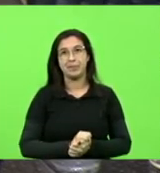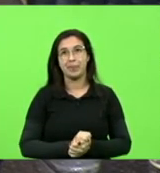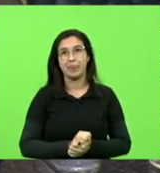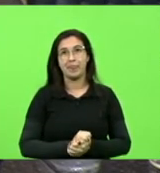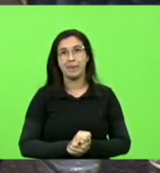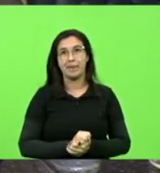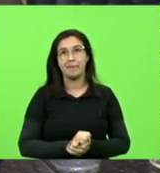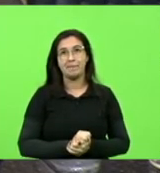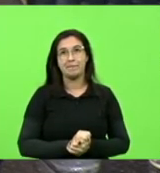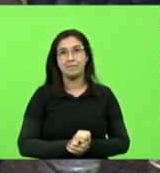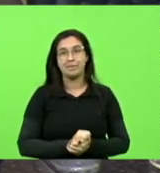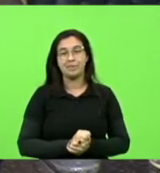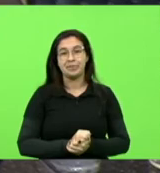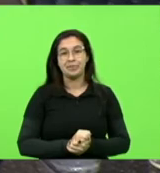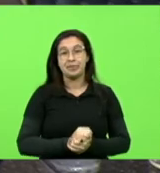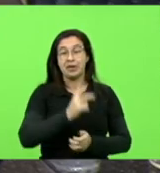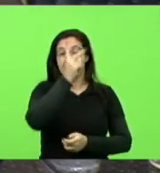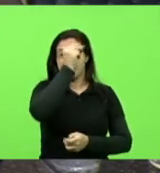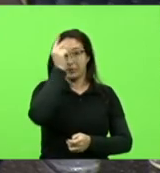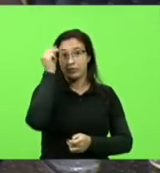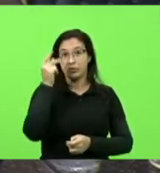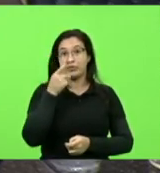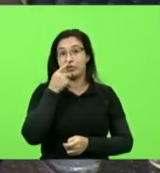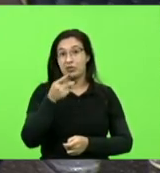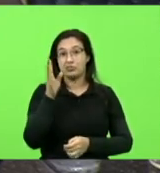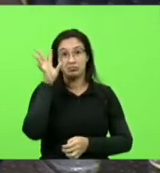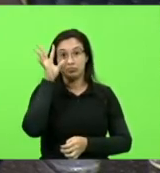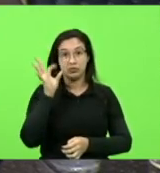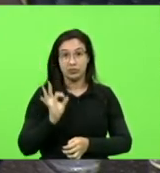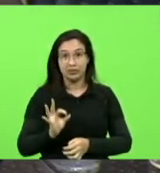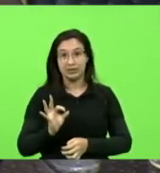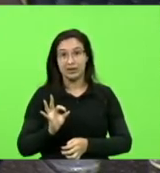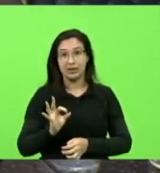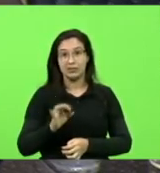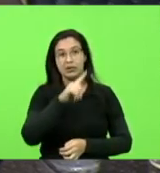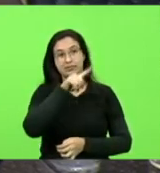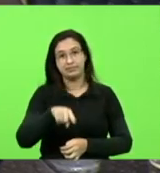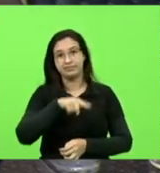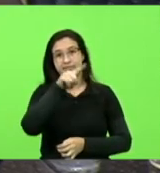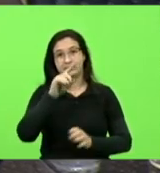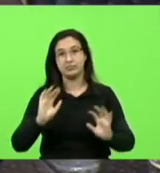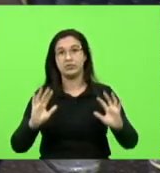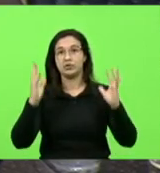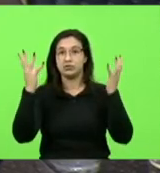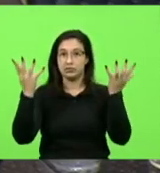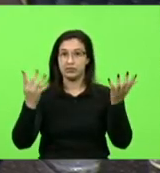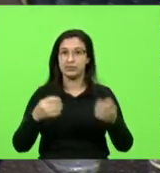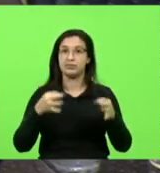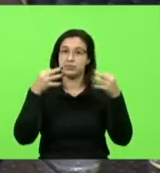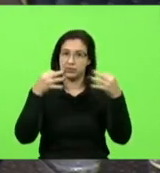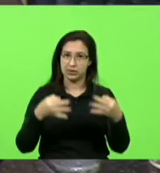A prefeitura disse que não sabia e acabou cancelando esse evento acertadamente.